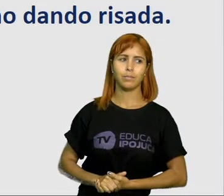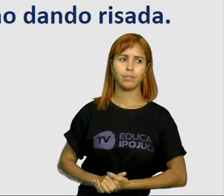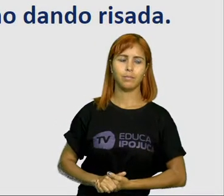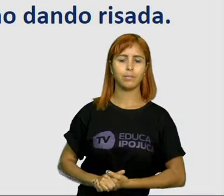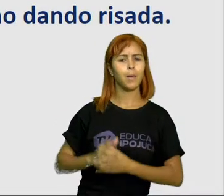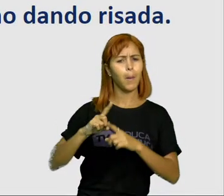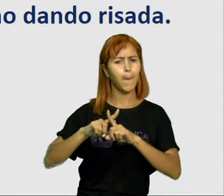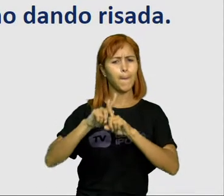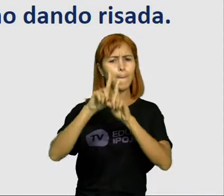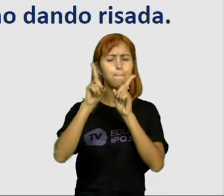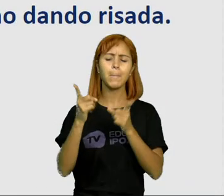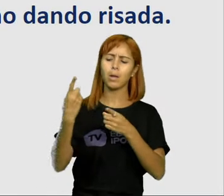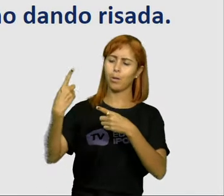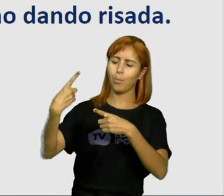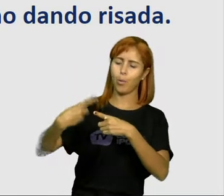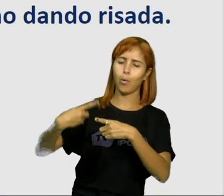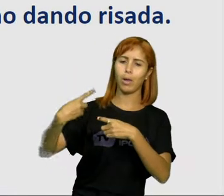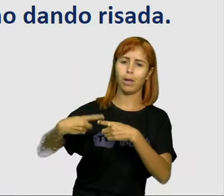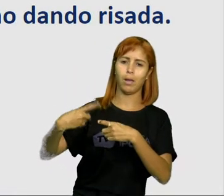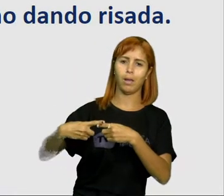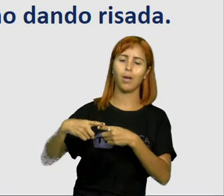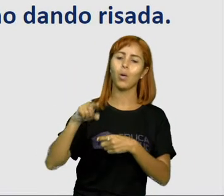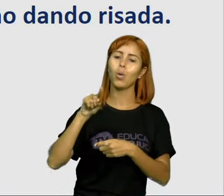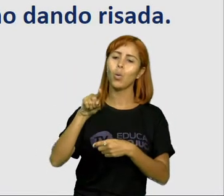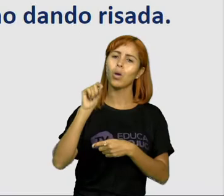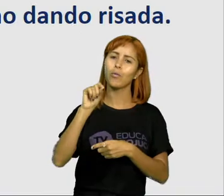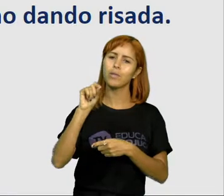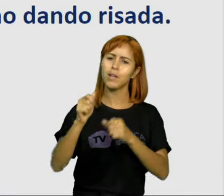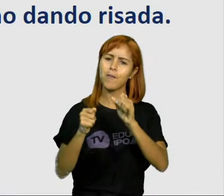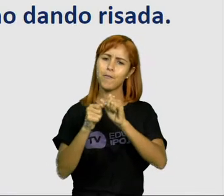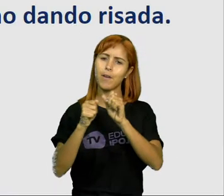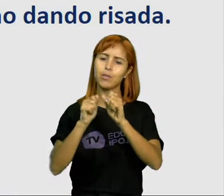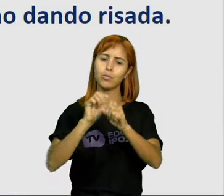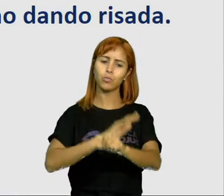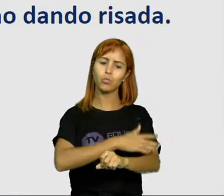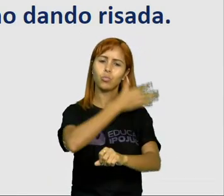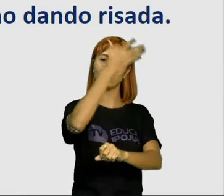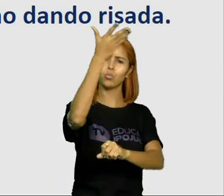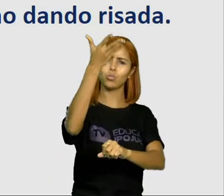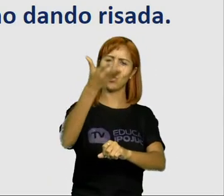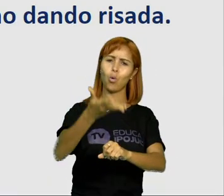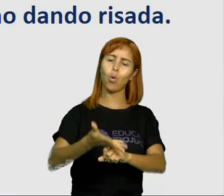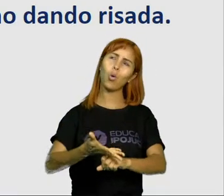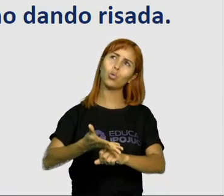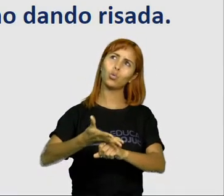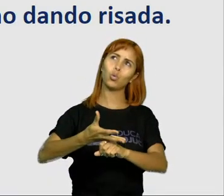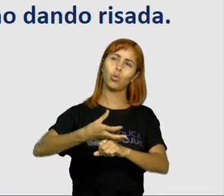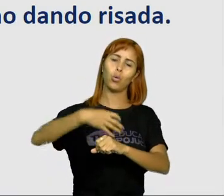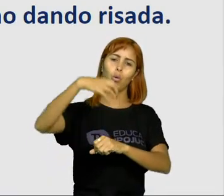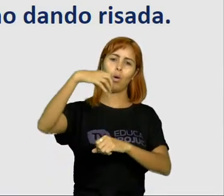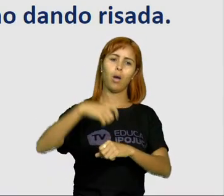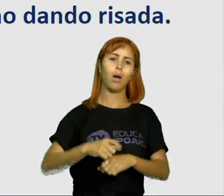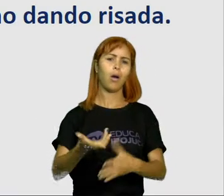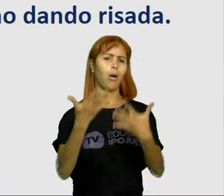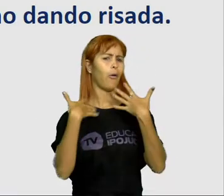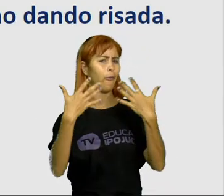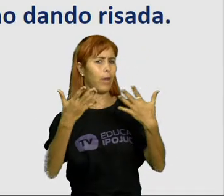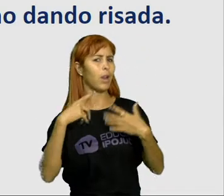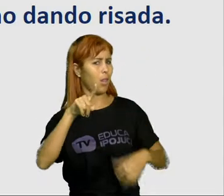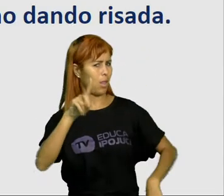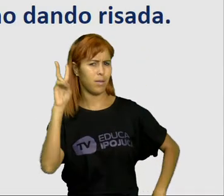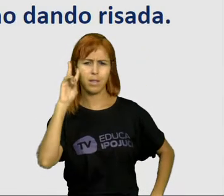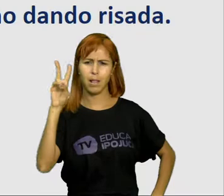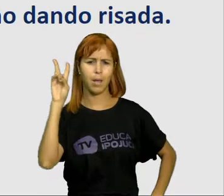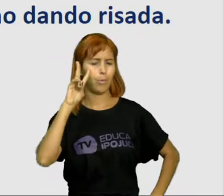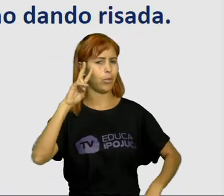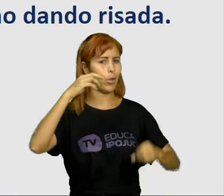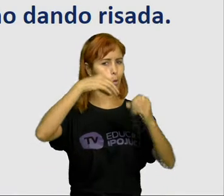Mas por quê? O que você fez durante o verão? Por acaso, não se lembrou de